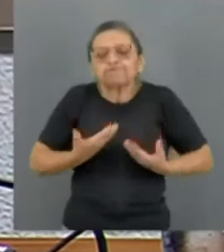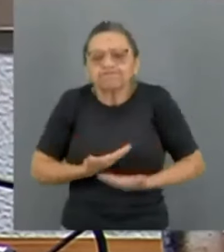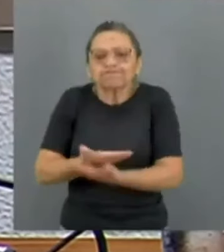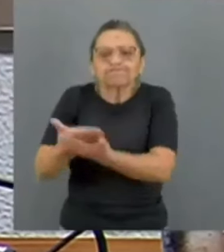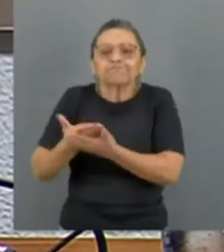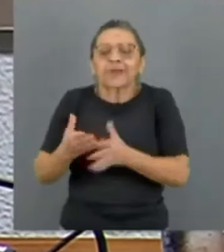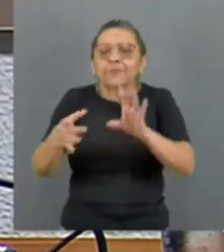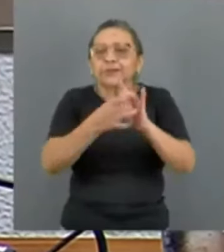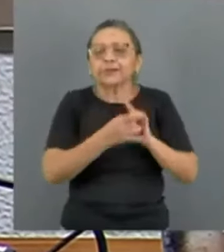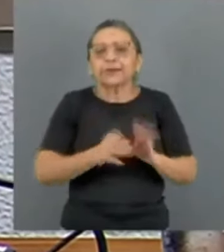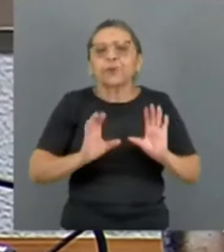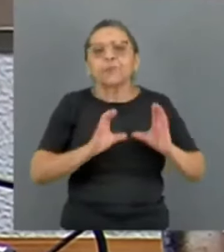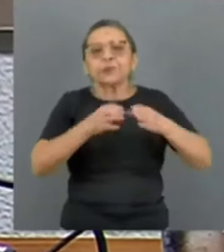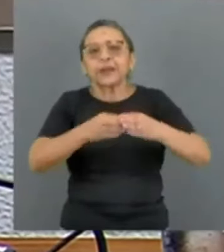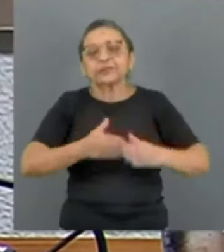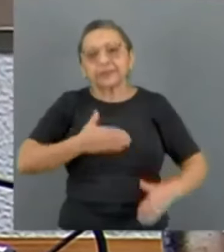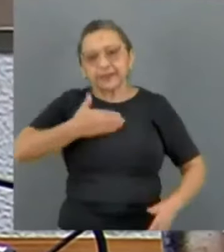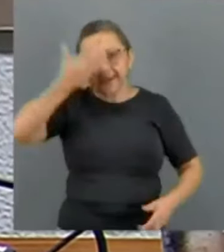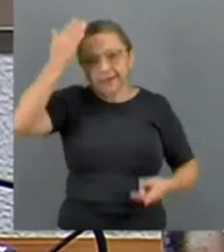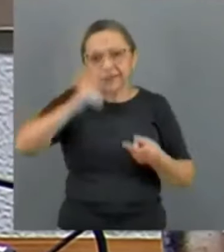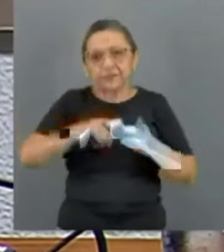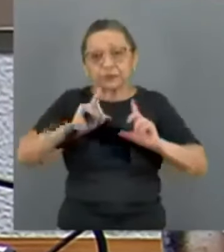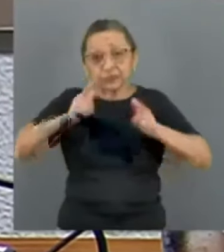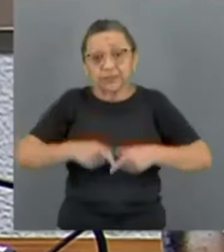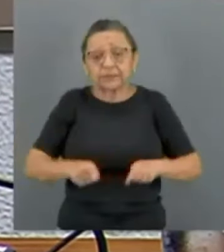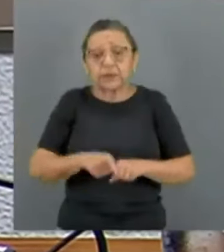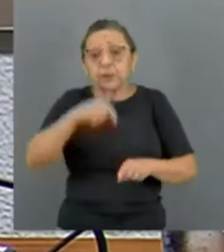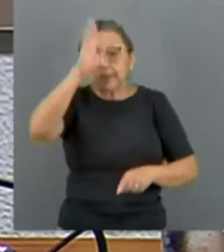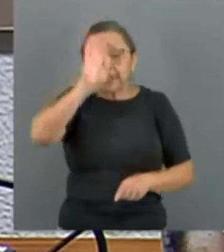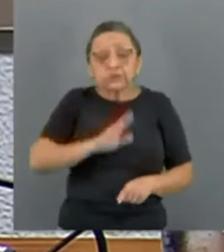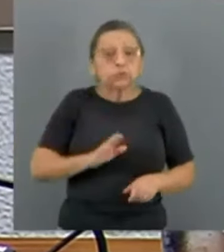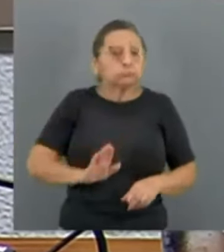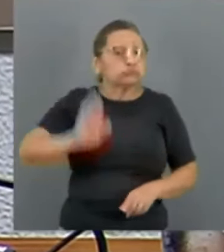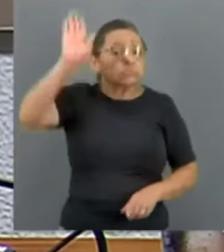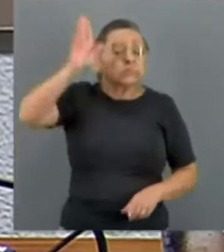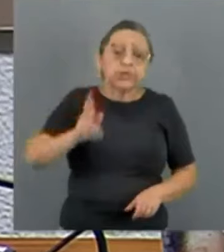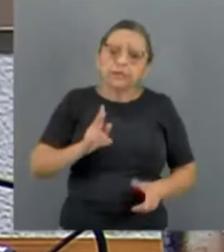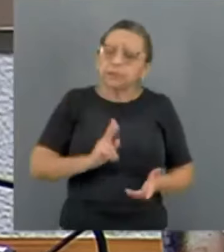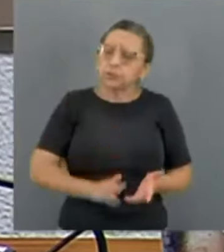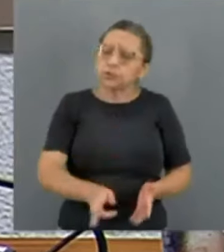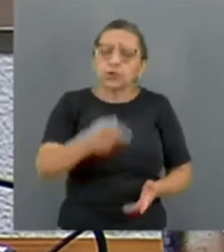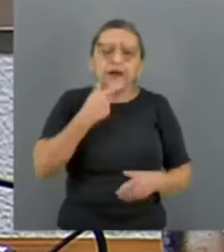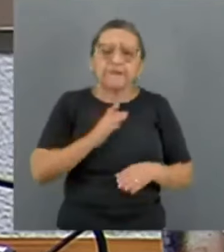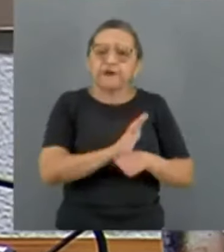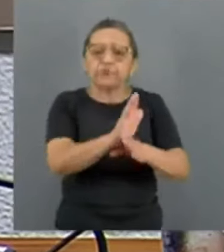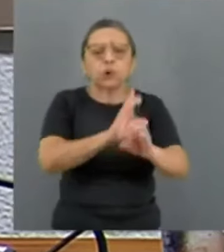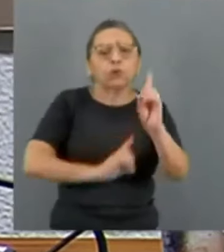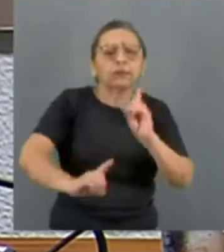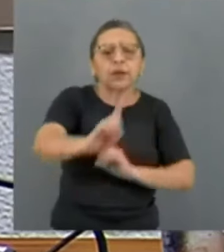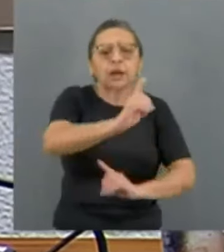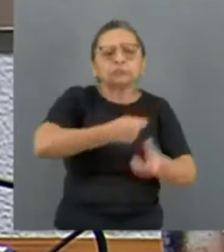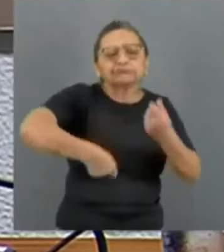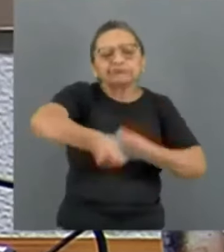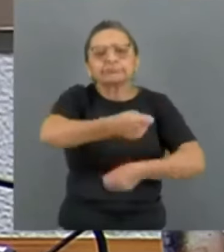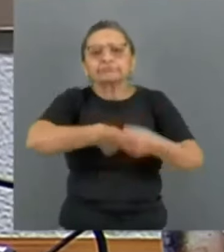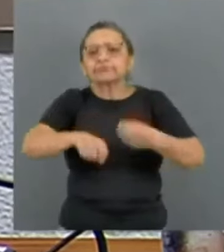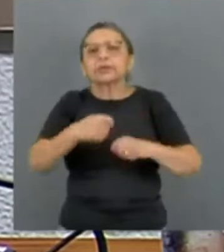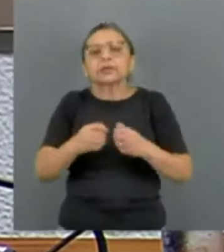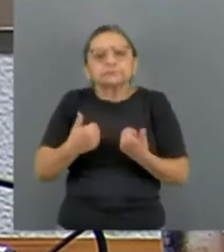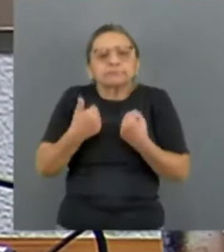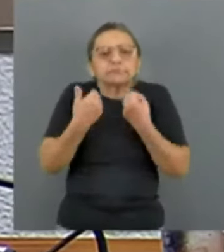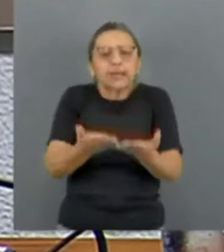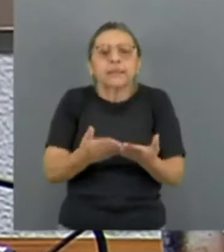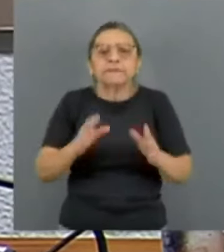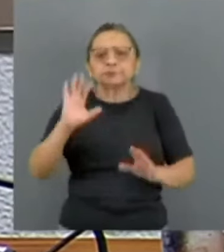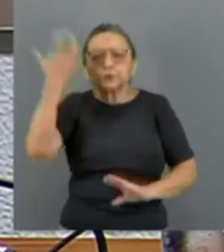origem árabe e judaica, a posição do Brasil tem sido e continua a ser em favor do diálogo e negociações que conduzam a